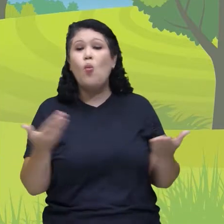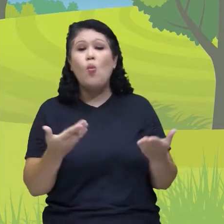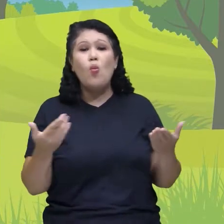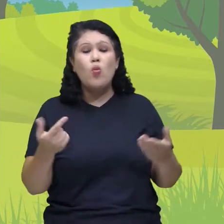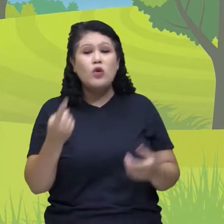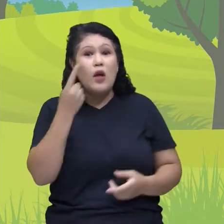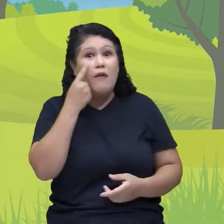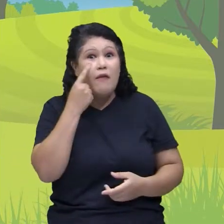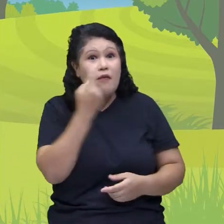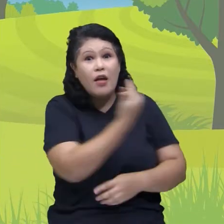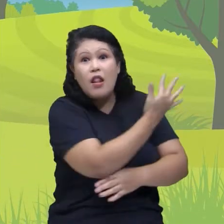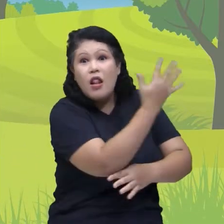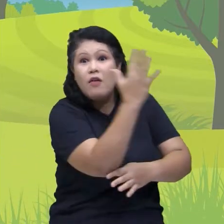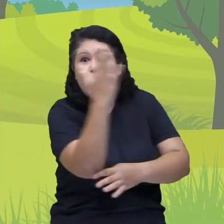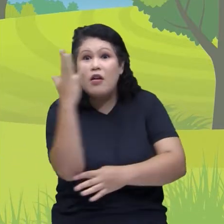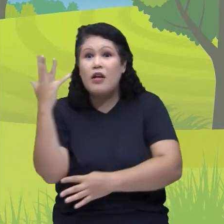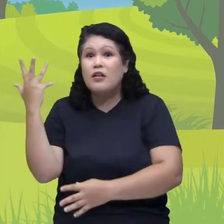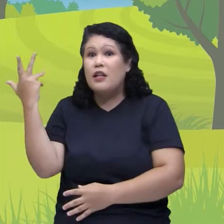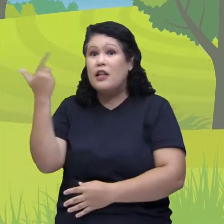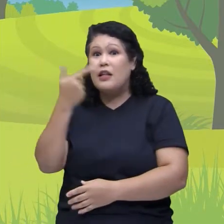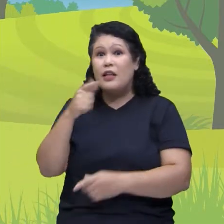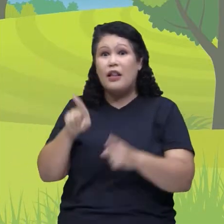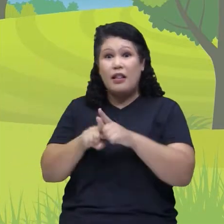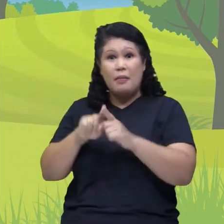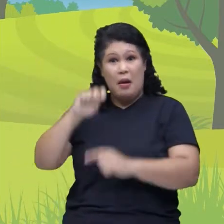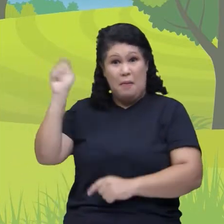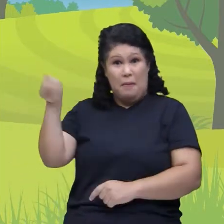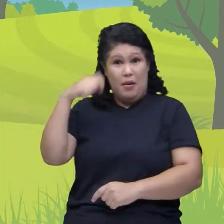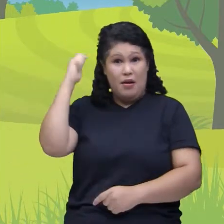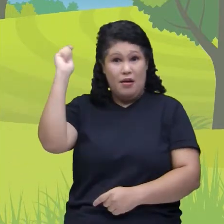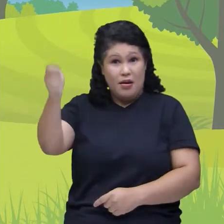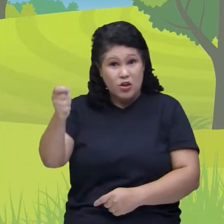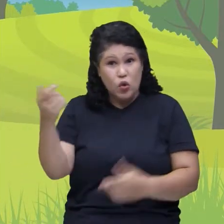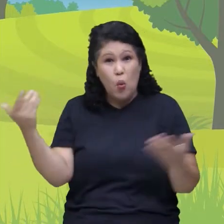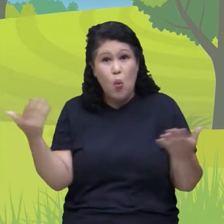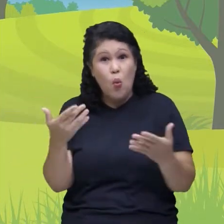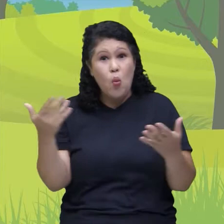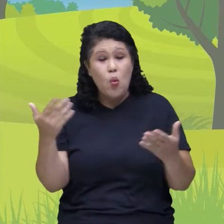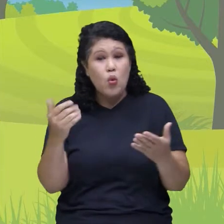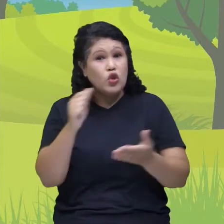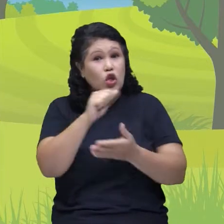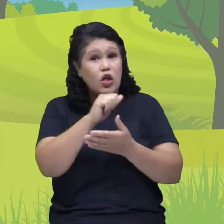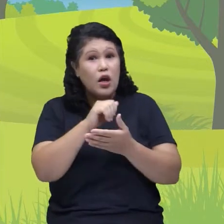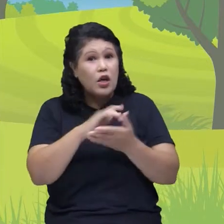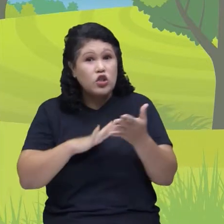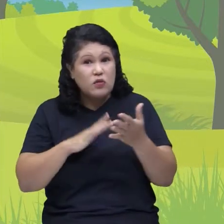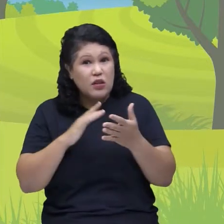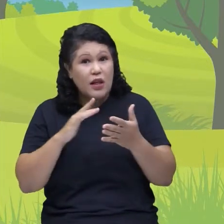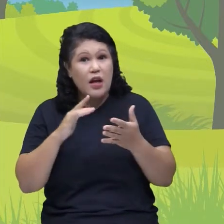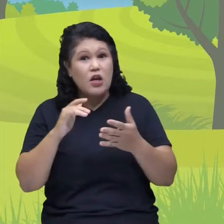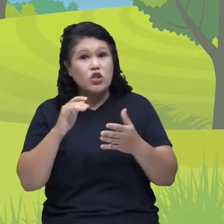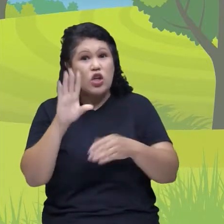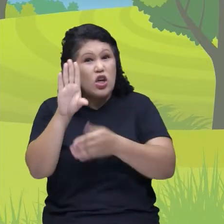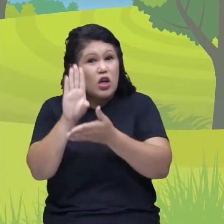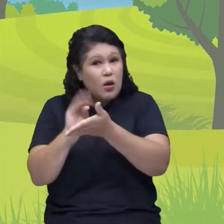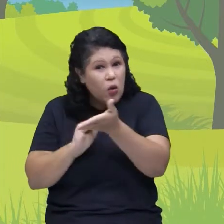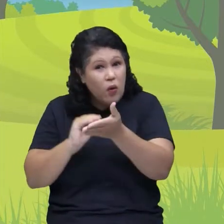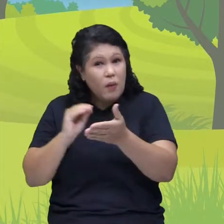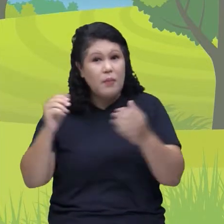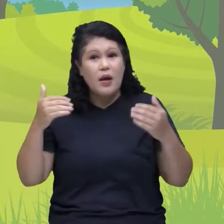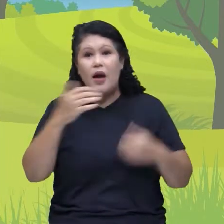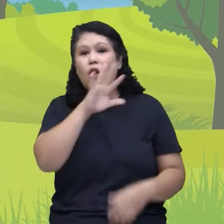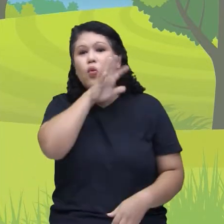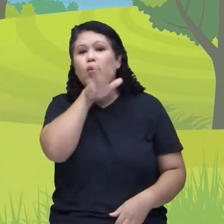nessa floresta linda, nessa floresta encantada. E hoje nós vamos fazer as atividades dos animais, as atividades dos bichinhos. Quero ver